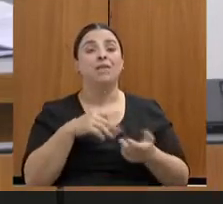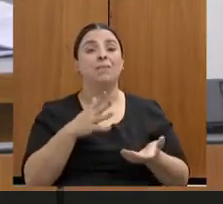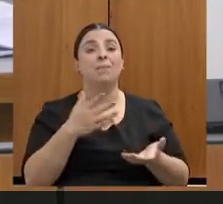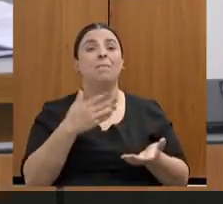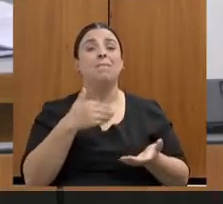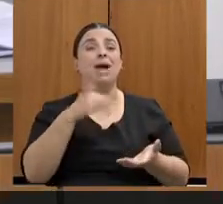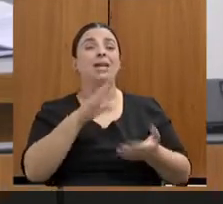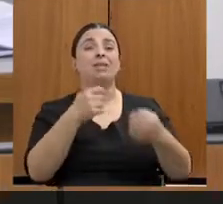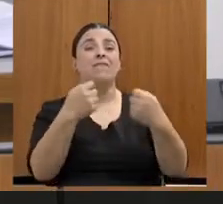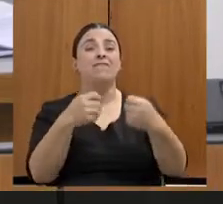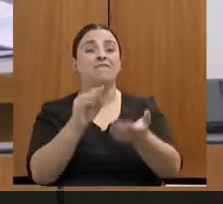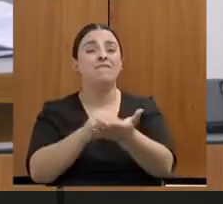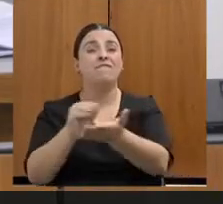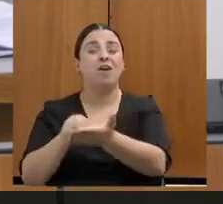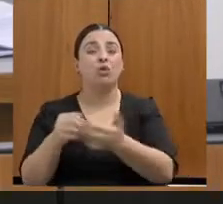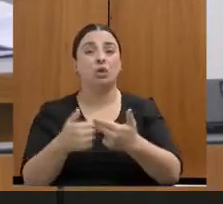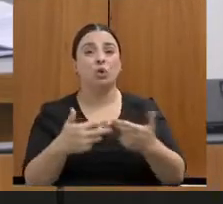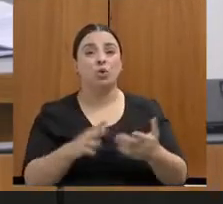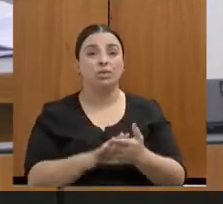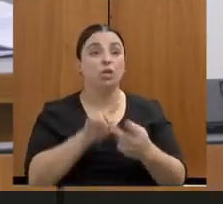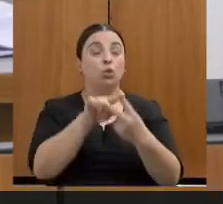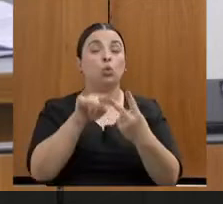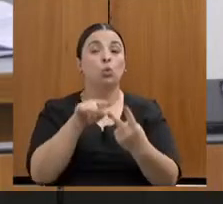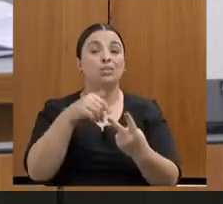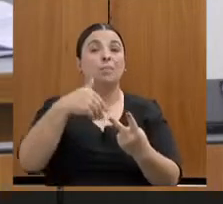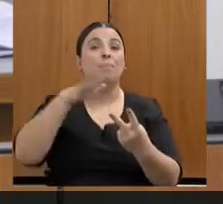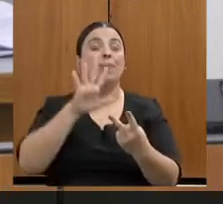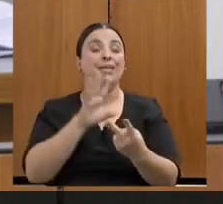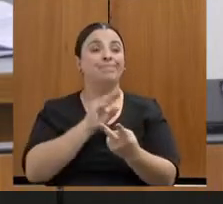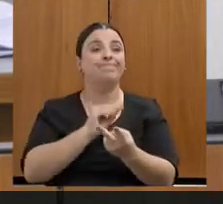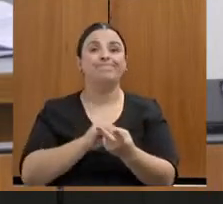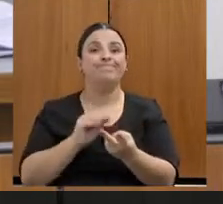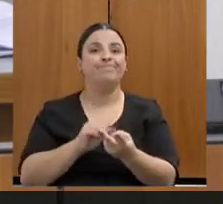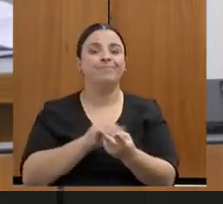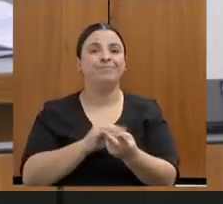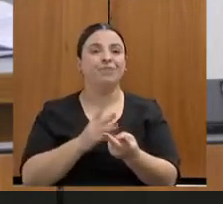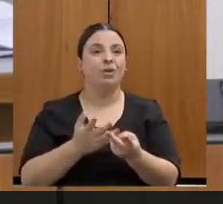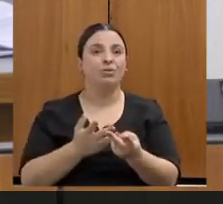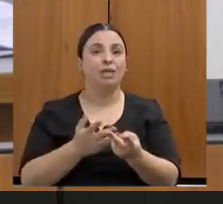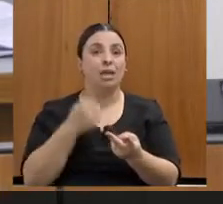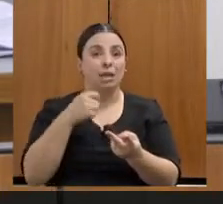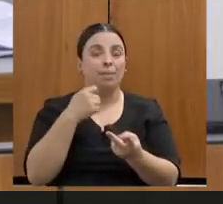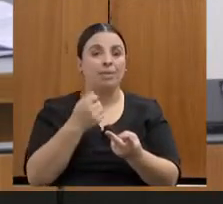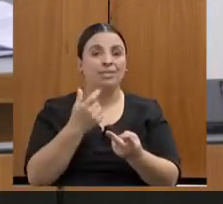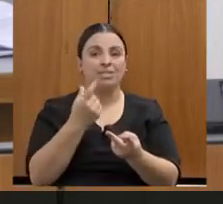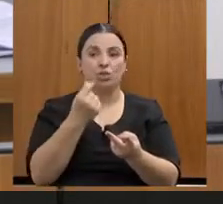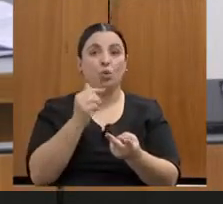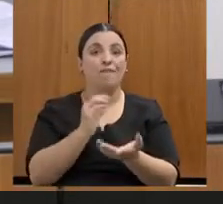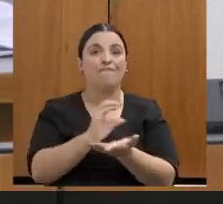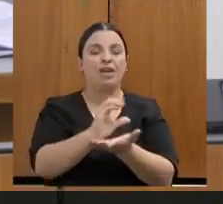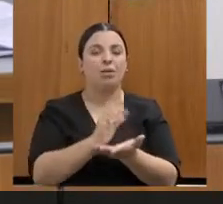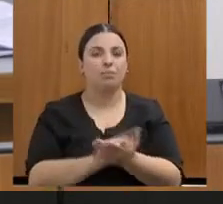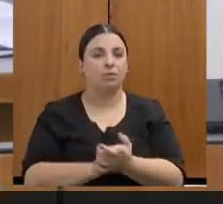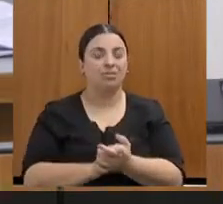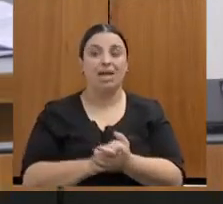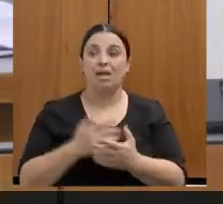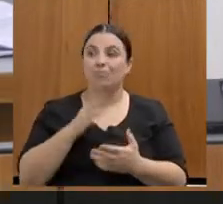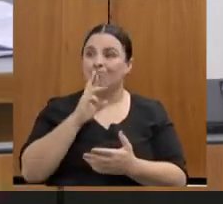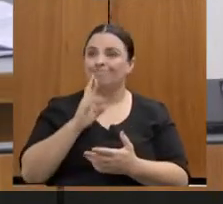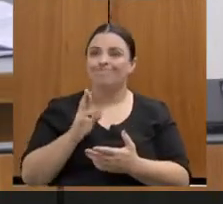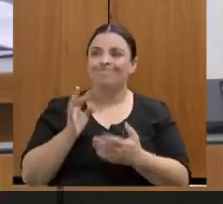as duas mais necessitadas. E nós não soubemos responder, assim, tecnicamente, dizer, não,